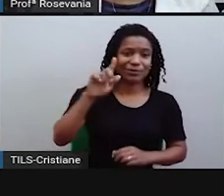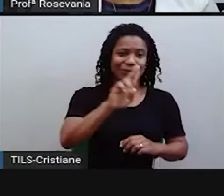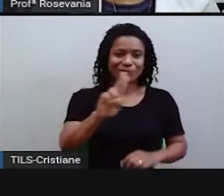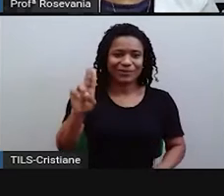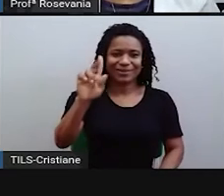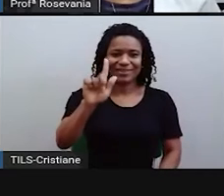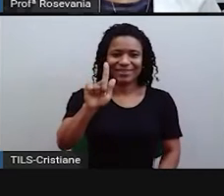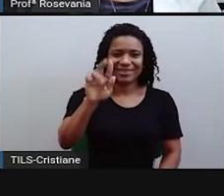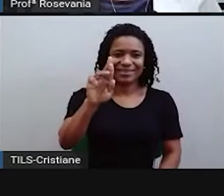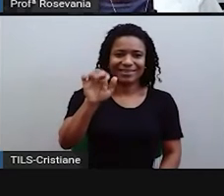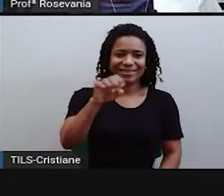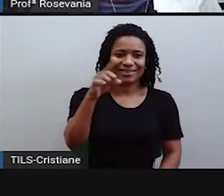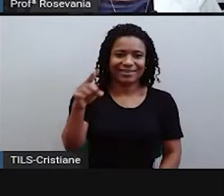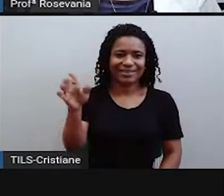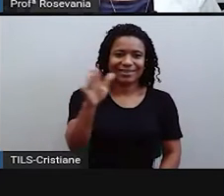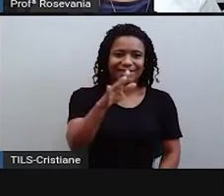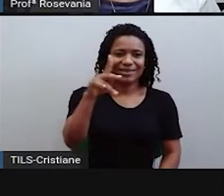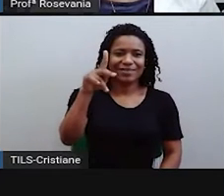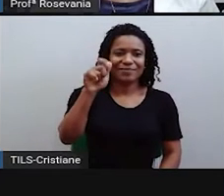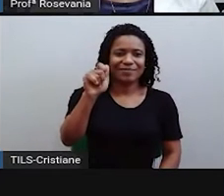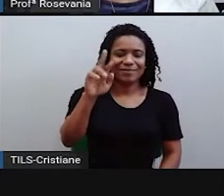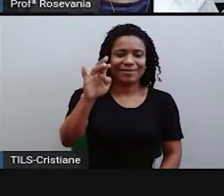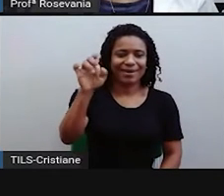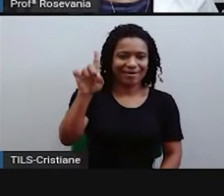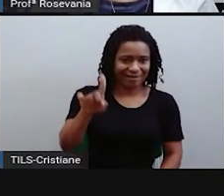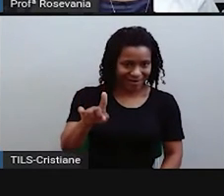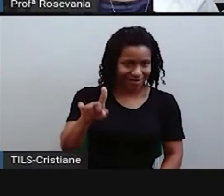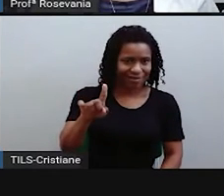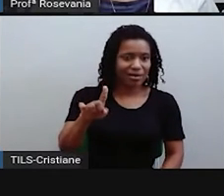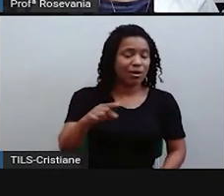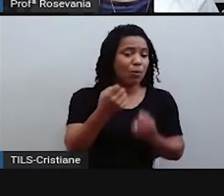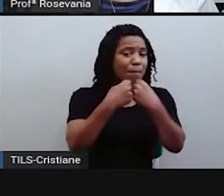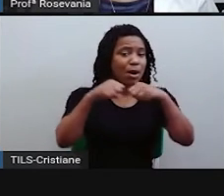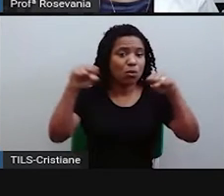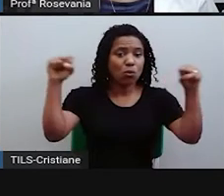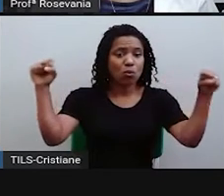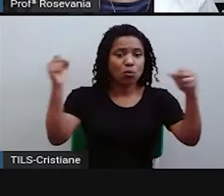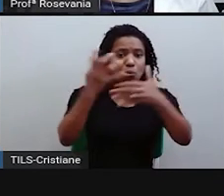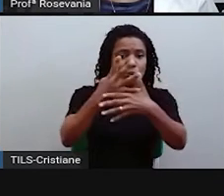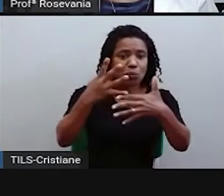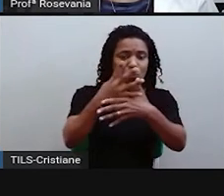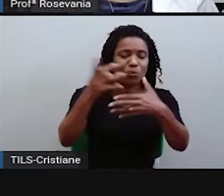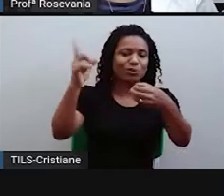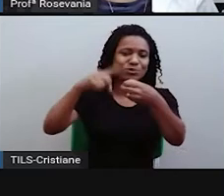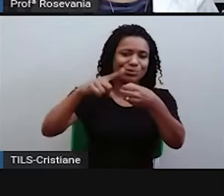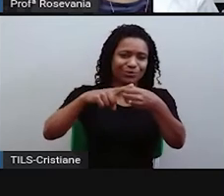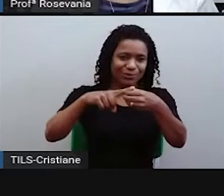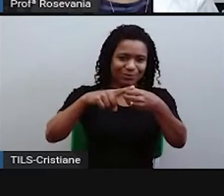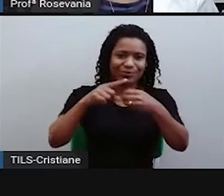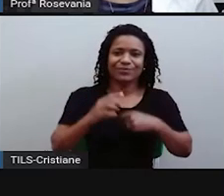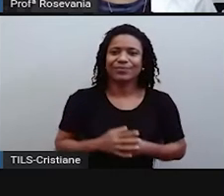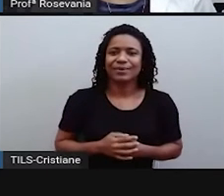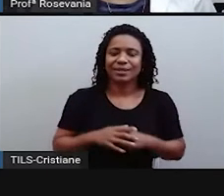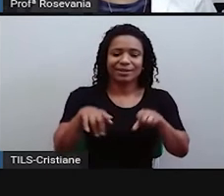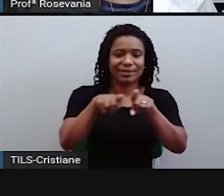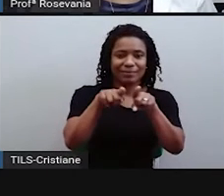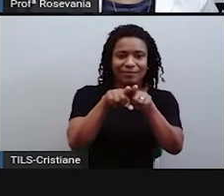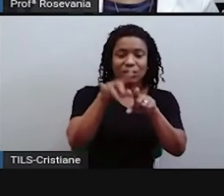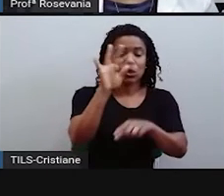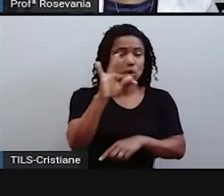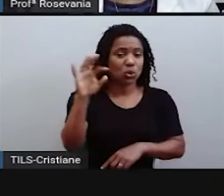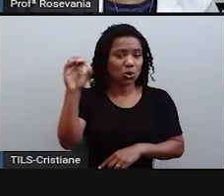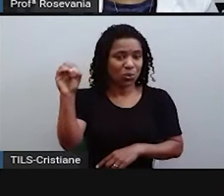dizer, a maior província, desculpa, a maior província que a gente tinha. Aqui também não tinha essa divisão aqui, né? De Tocantins e